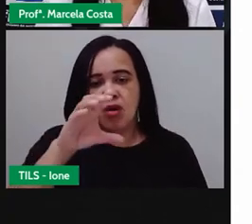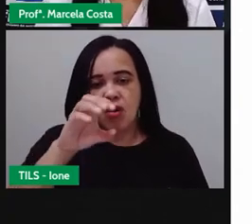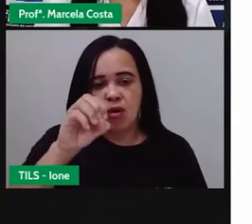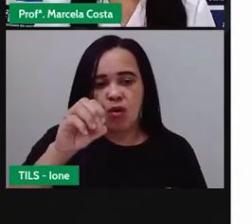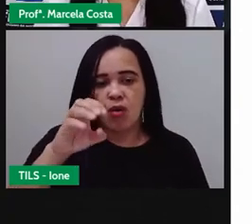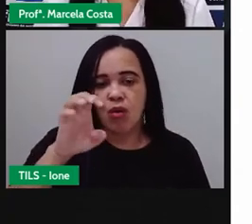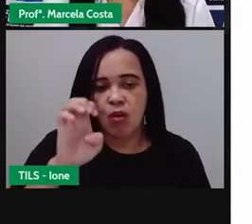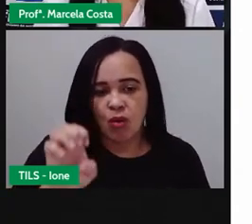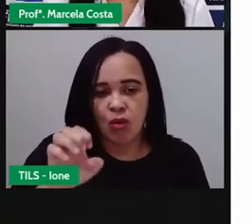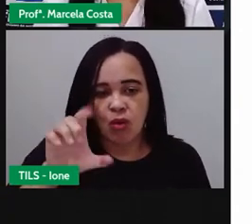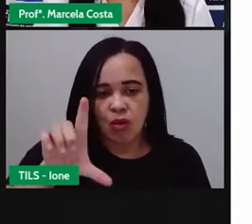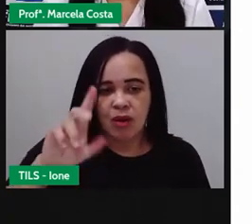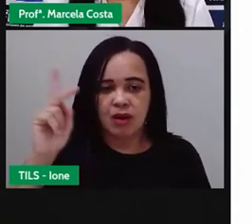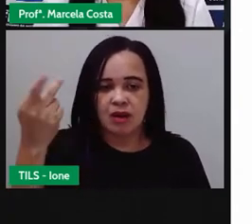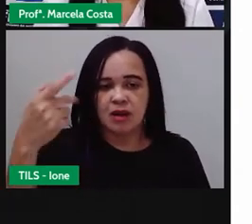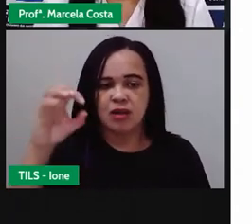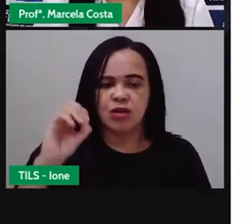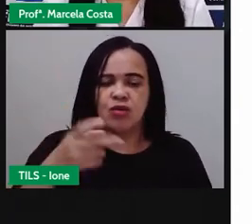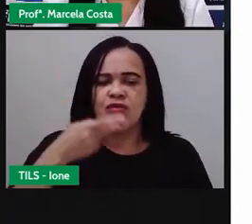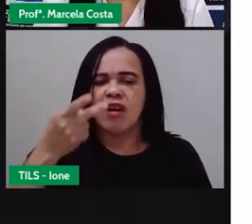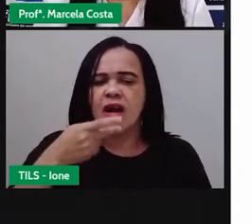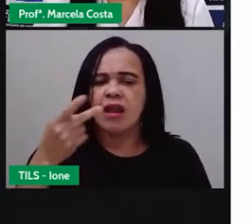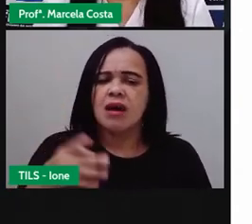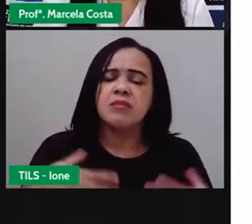Quantas vezes você abre a boca para falar?